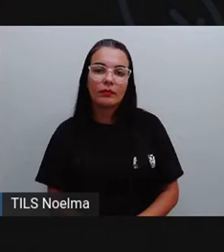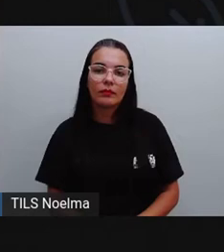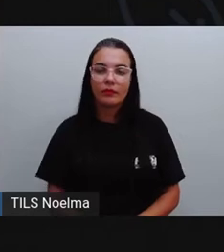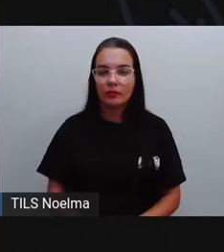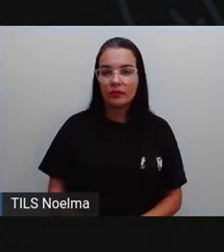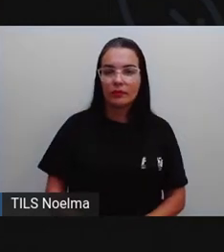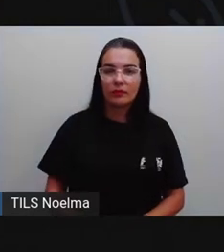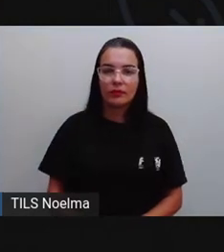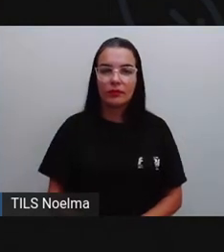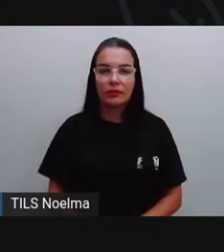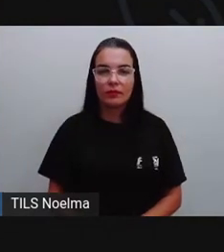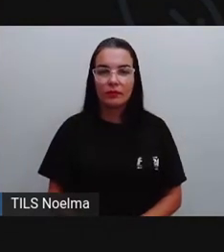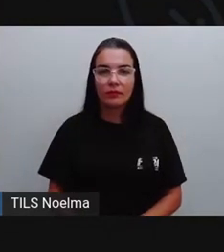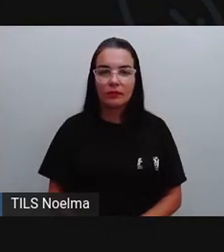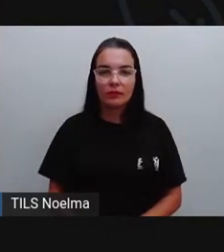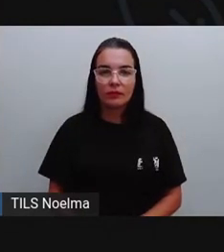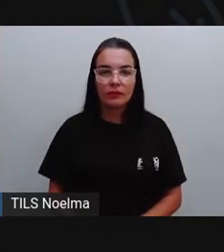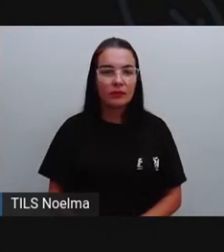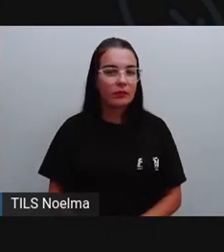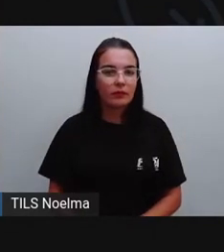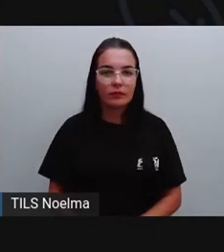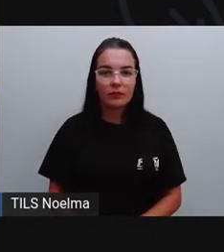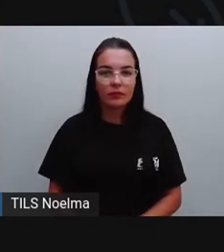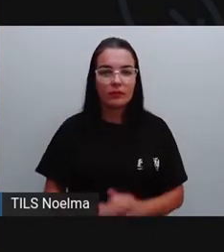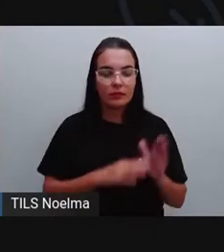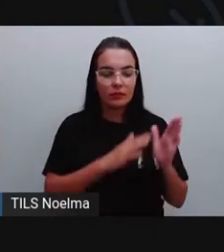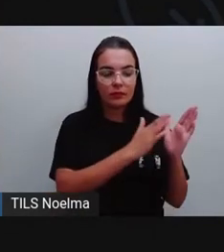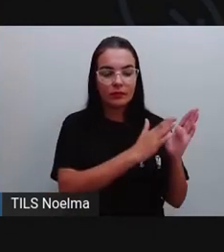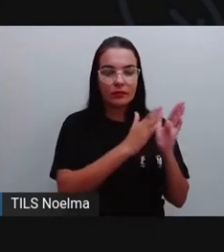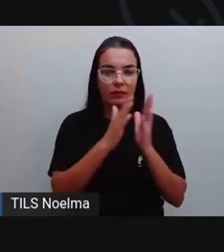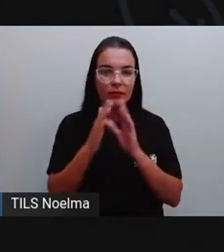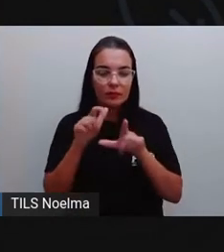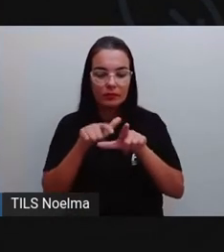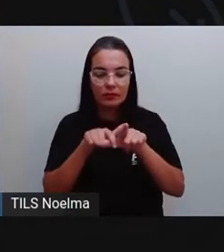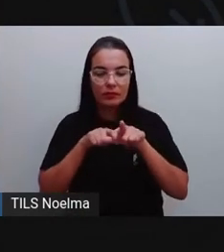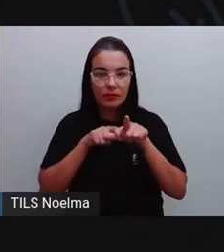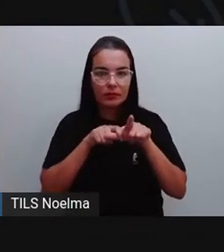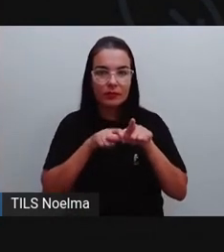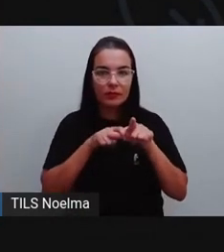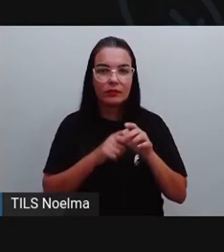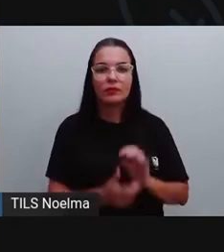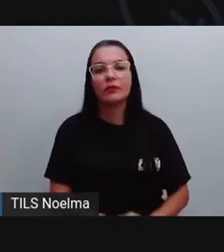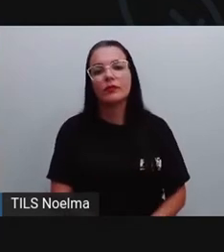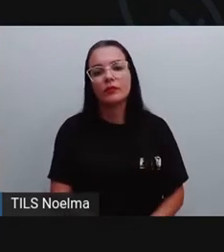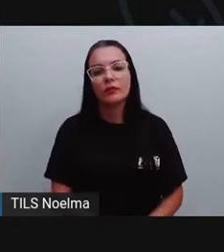pode tirar 50 milhões? Não. Então, nós vamos pegar aqui o 1, que vai virar o quê?